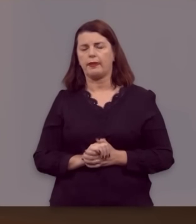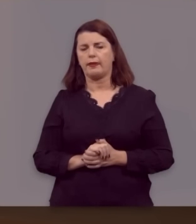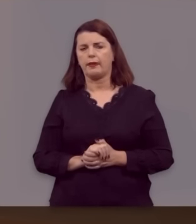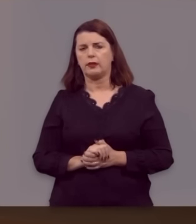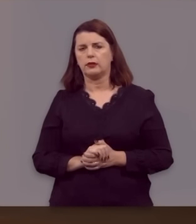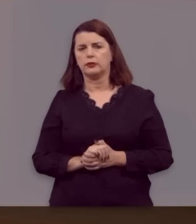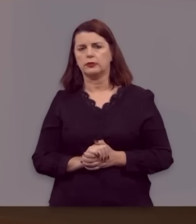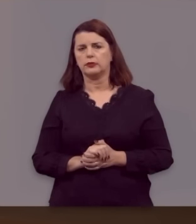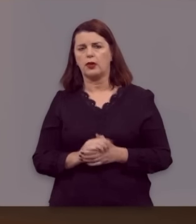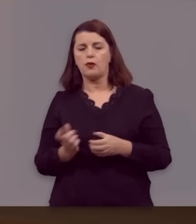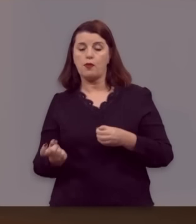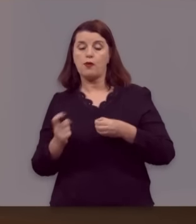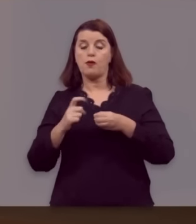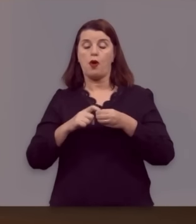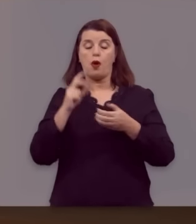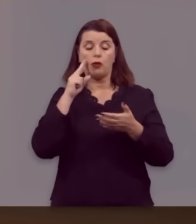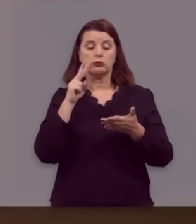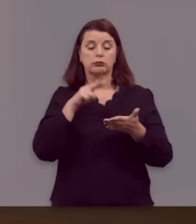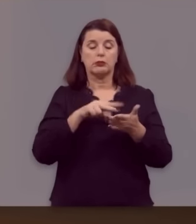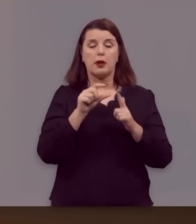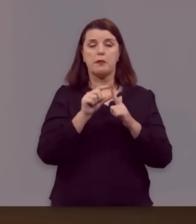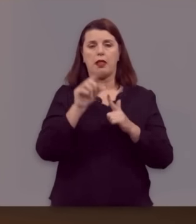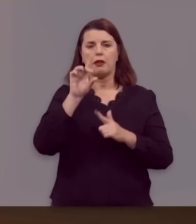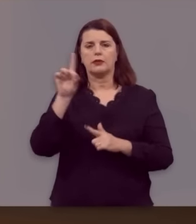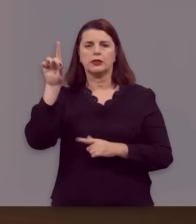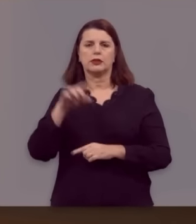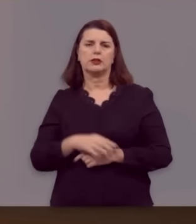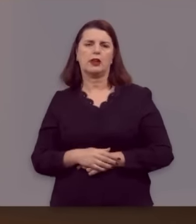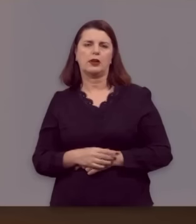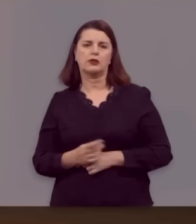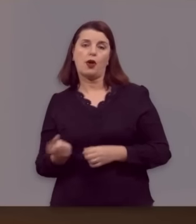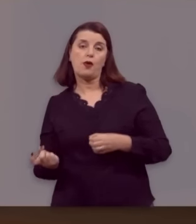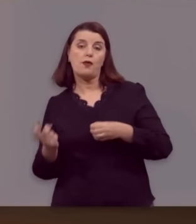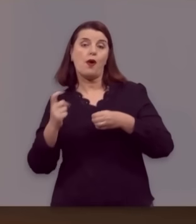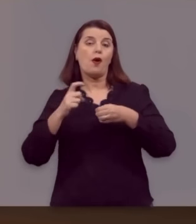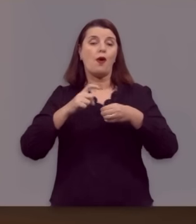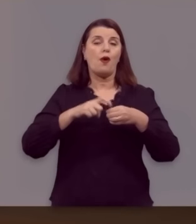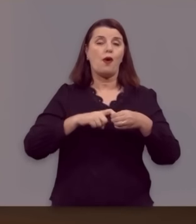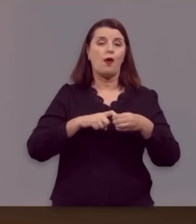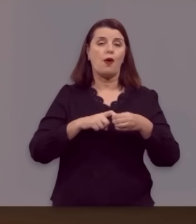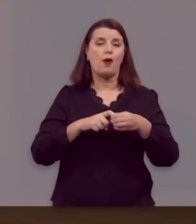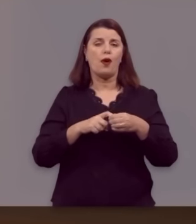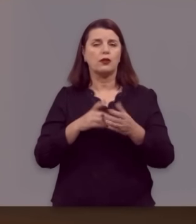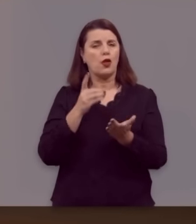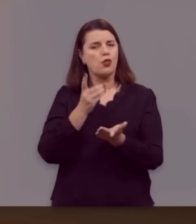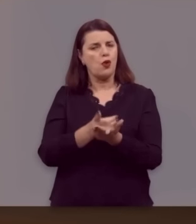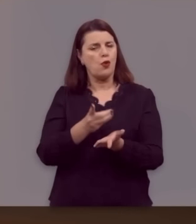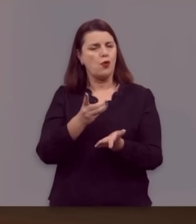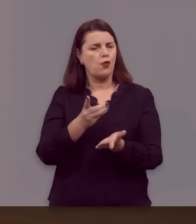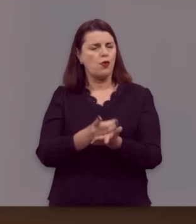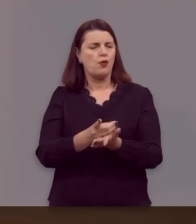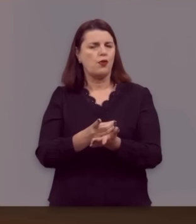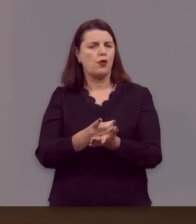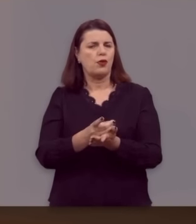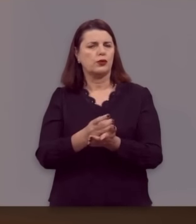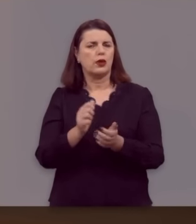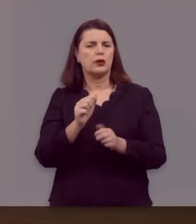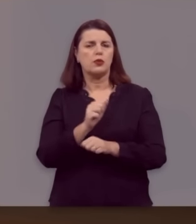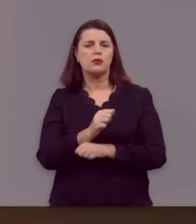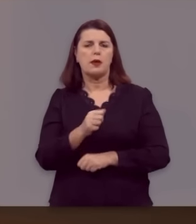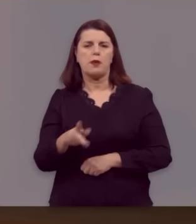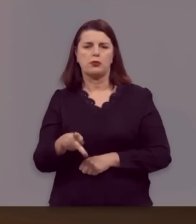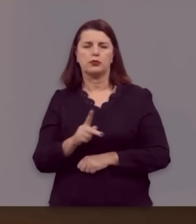Foi um retorno às Escrituras, foi uma volta à doutrina dos